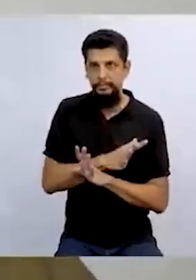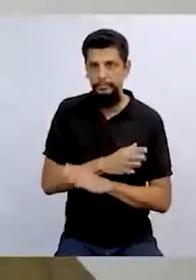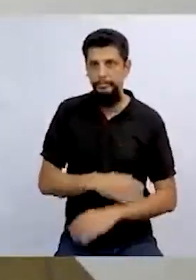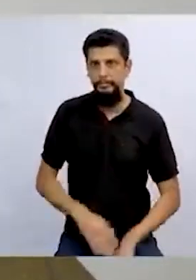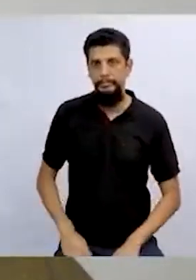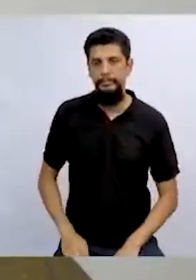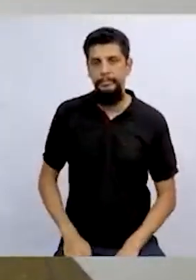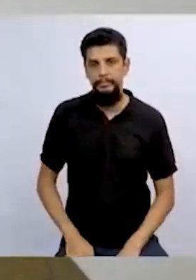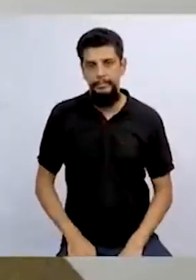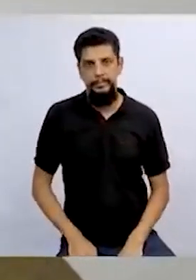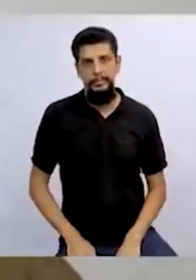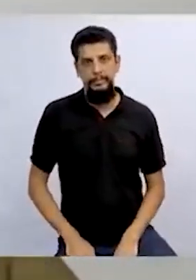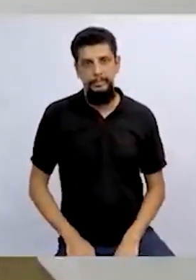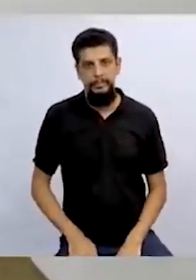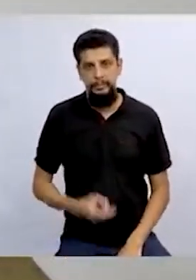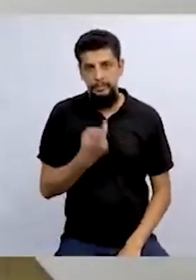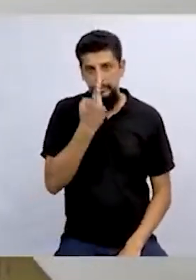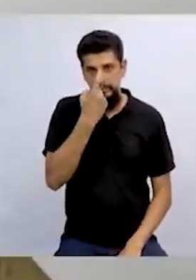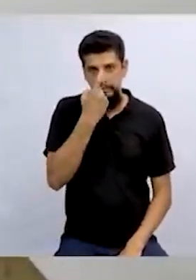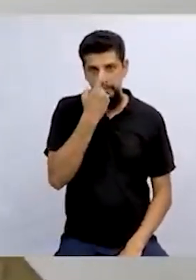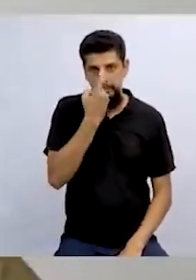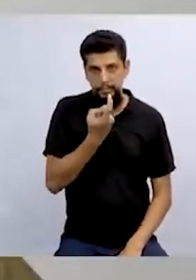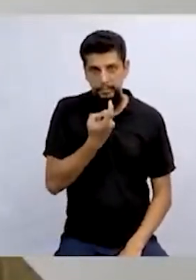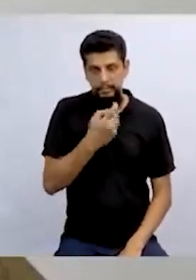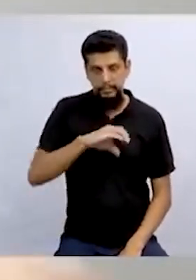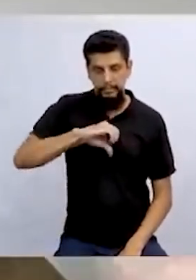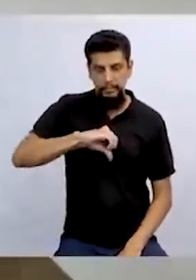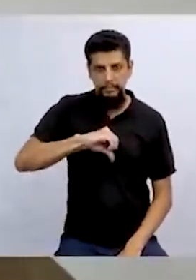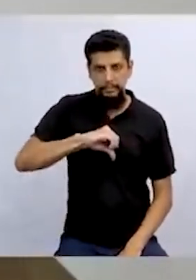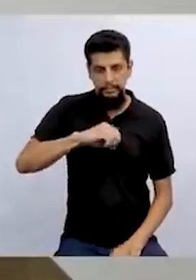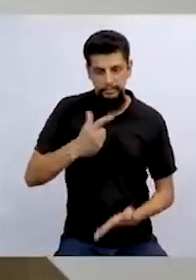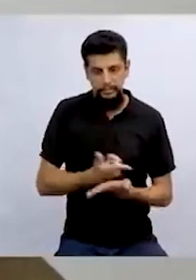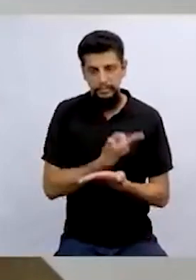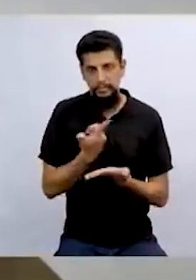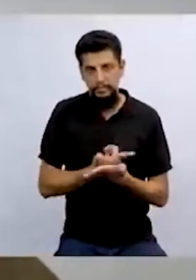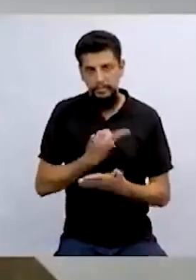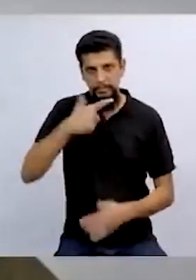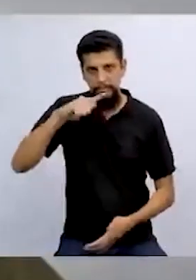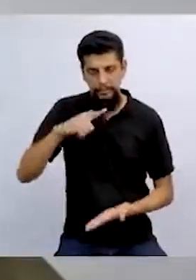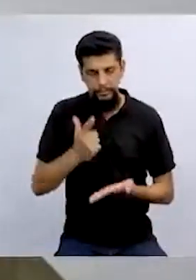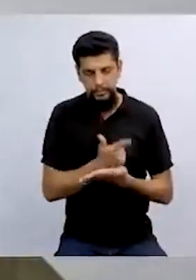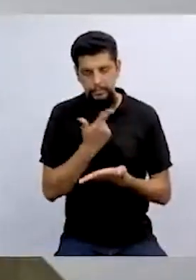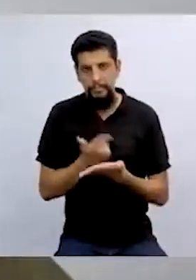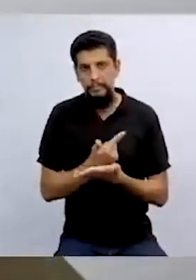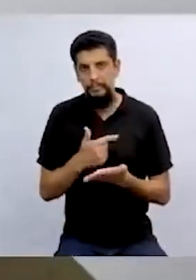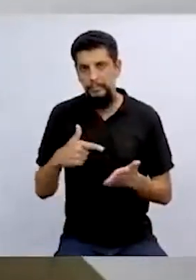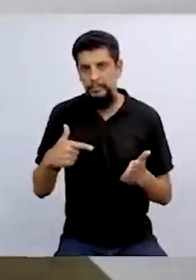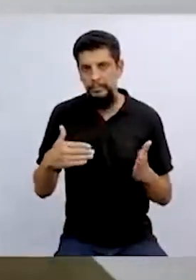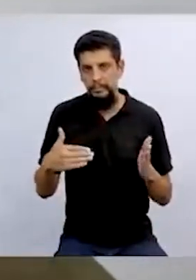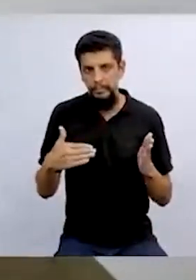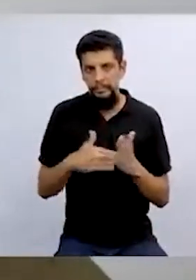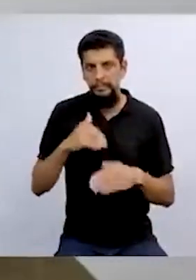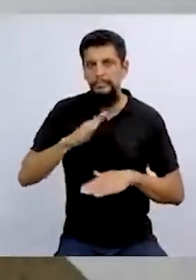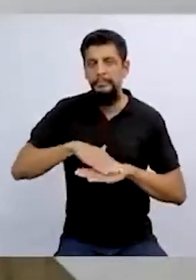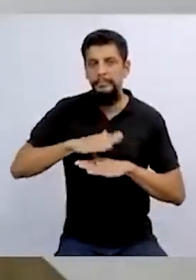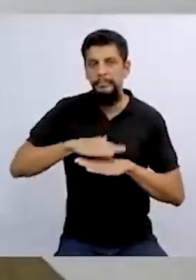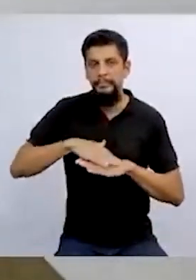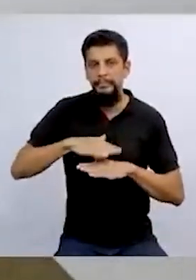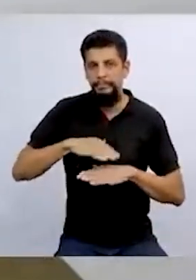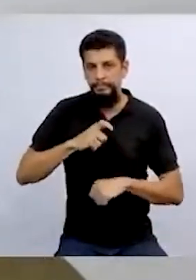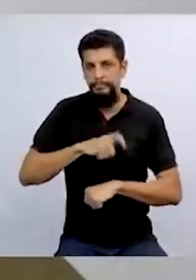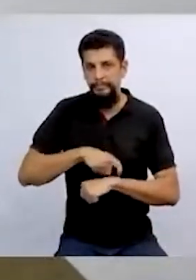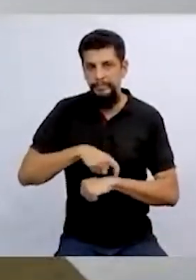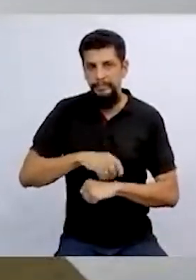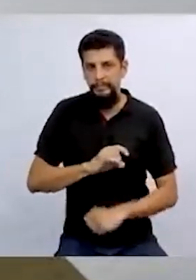os livros levem nove meses. O da bruxa levou nove meses. Outros livros podem sair, levar até mais tempo ou menos